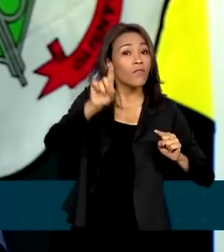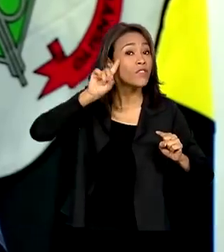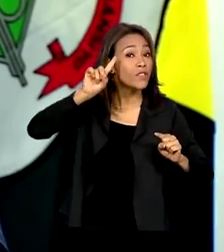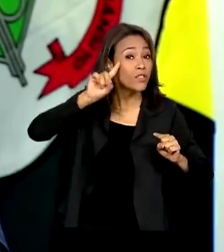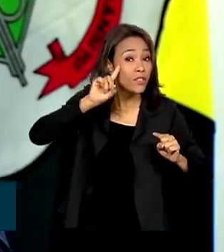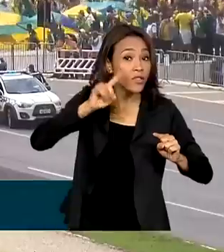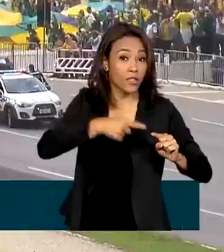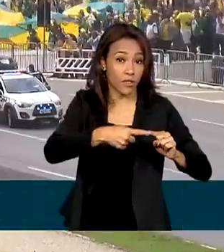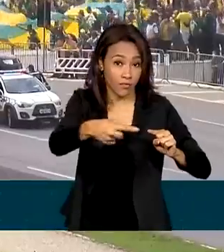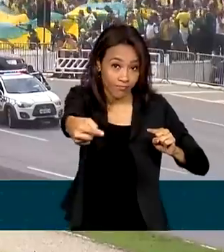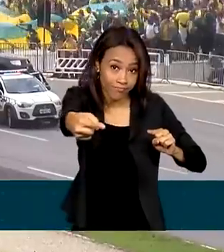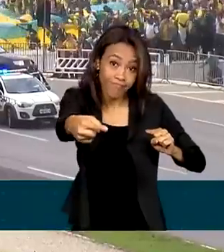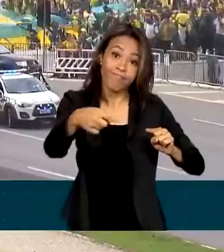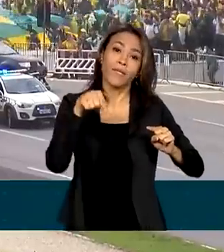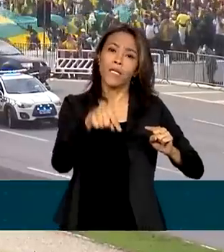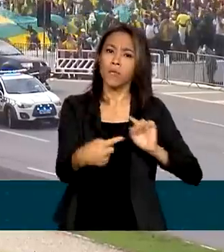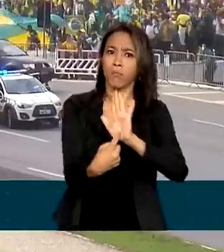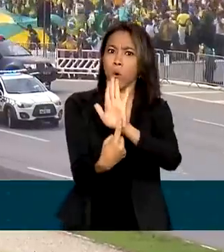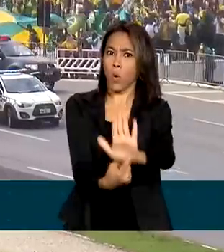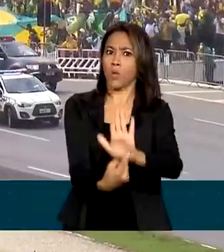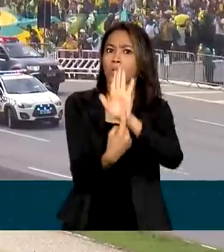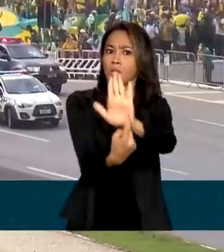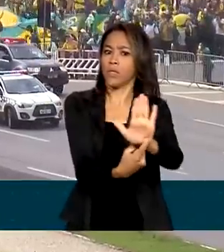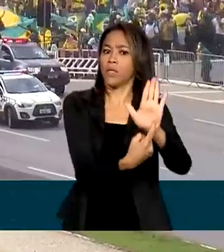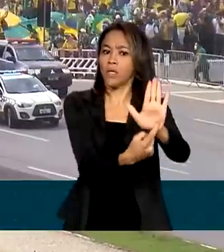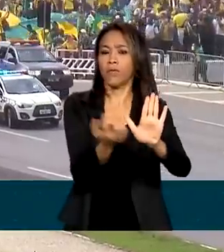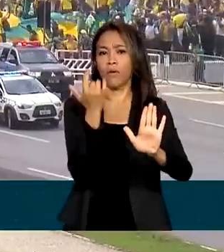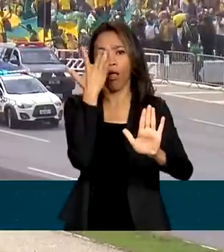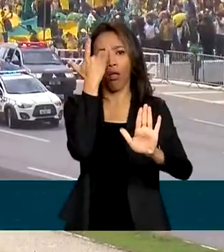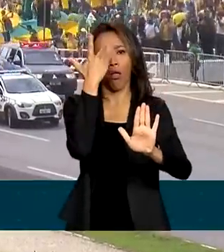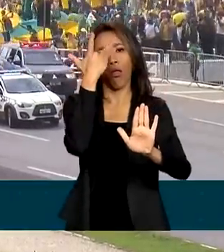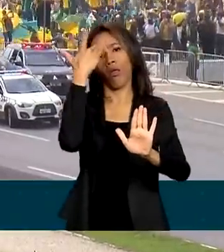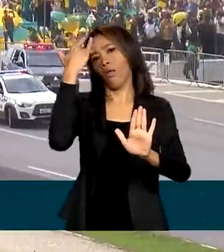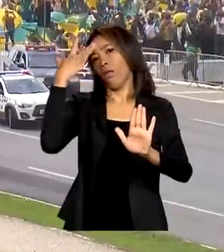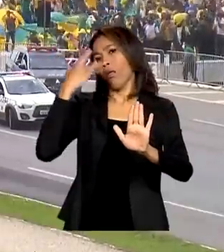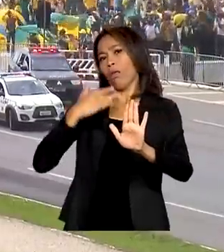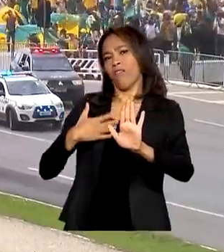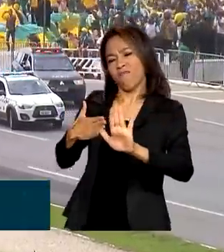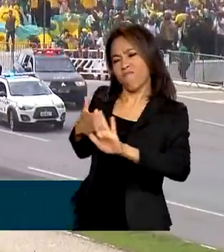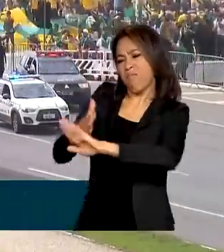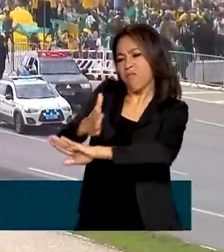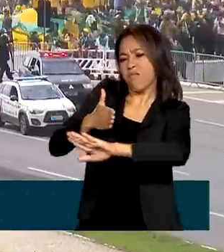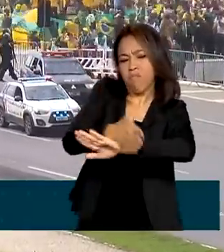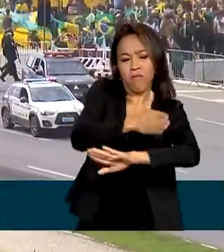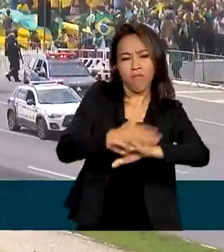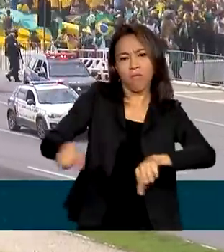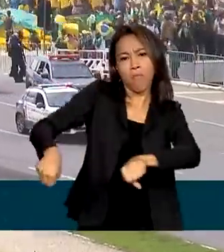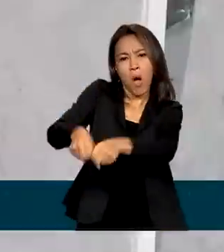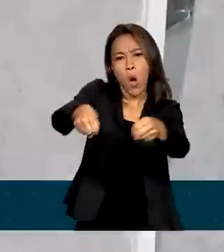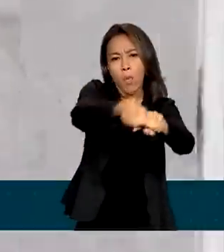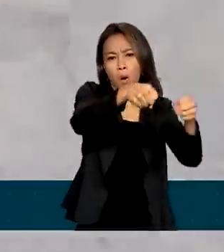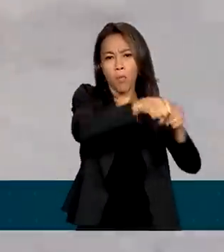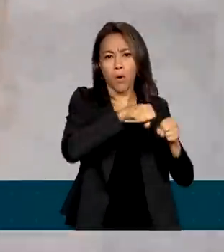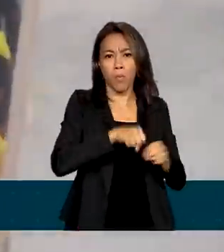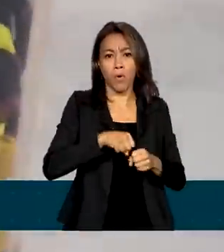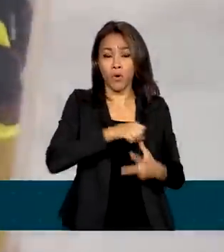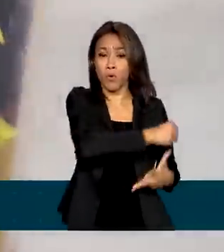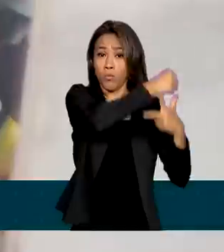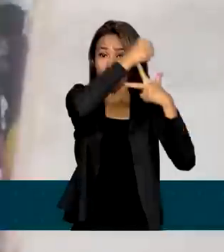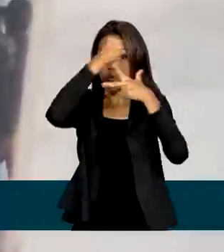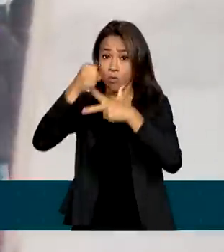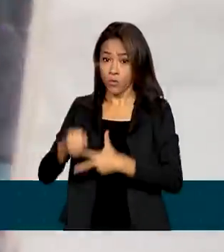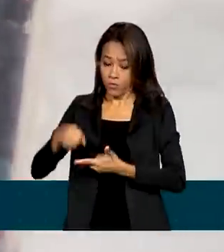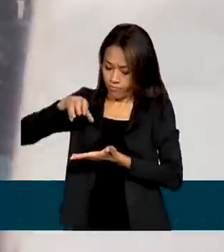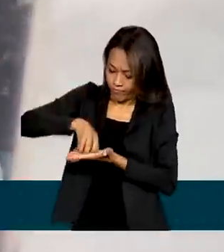Distrito Federal e aponta ações que facilitaram a invasão às sedes dos três poderes em Brasília. Dois dias